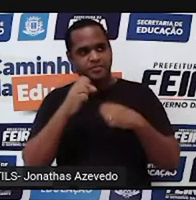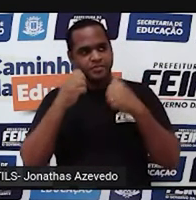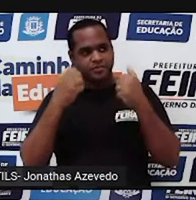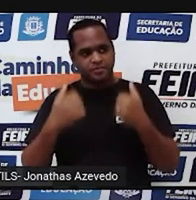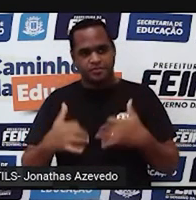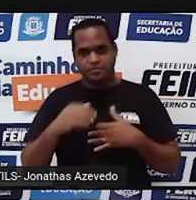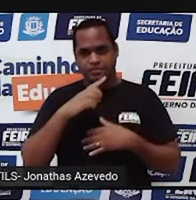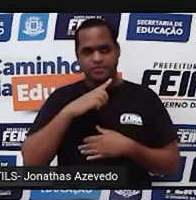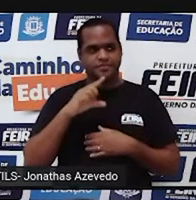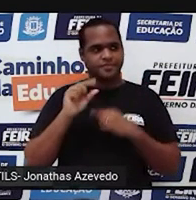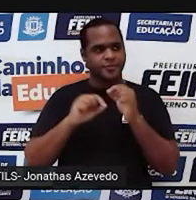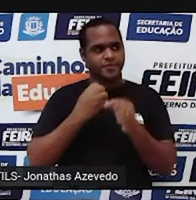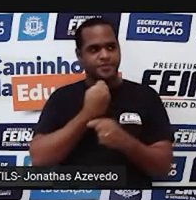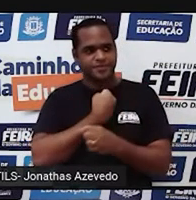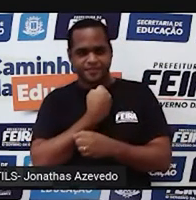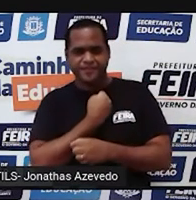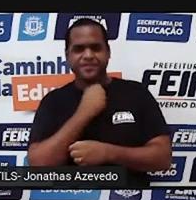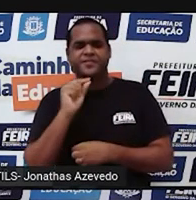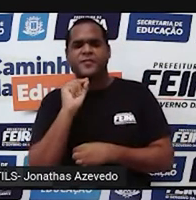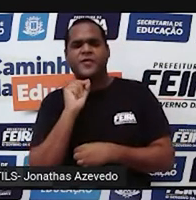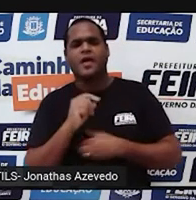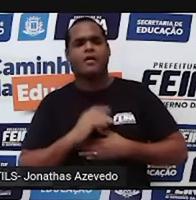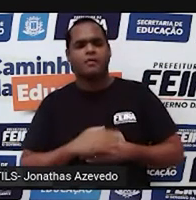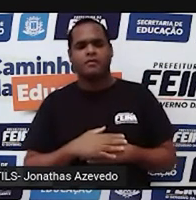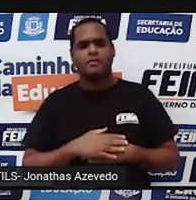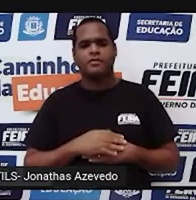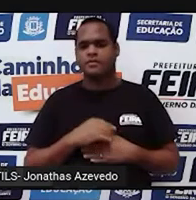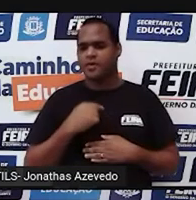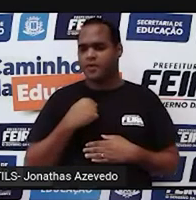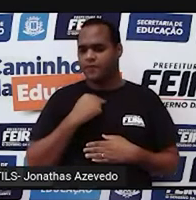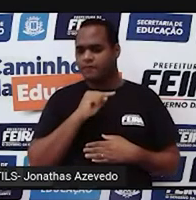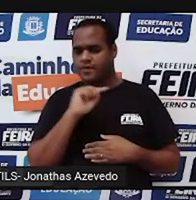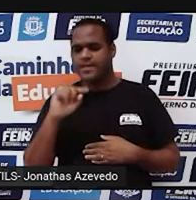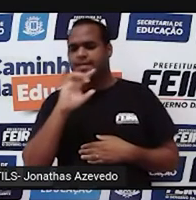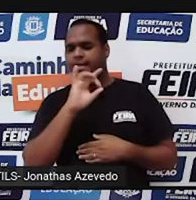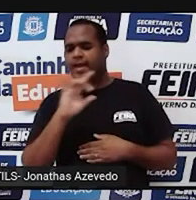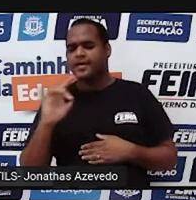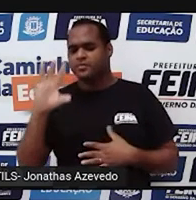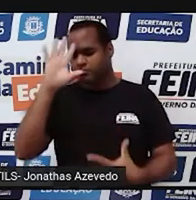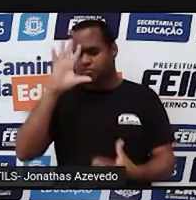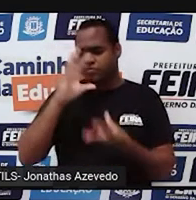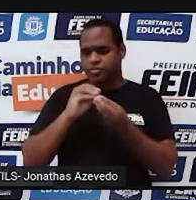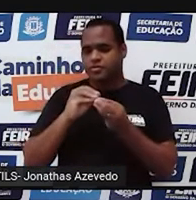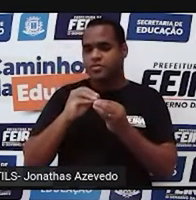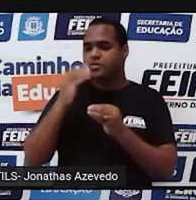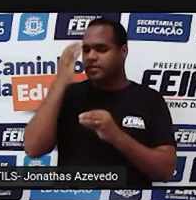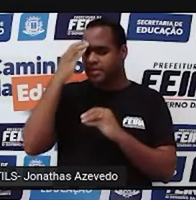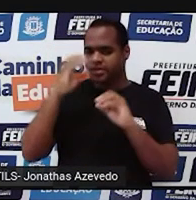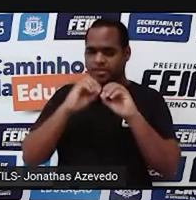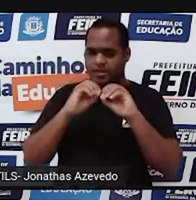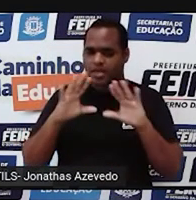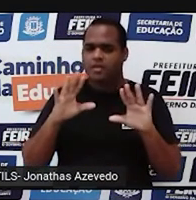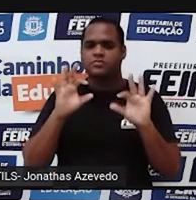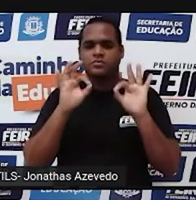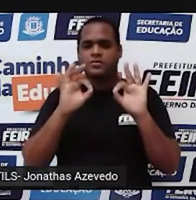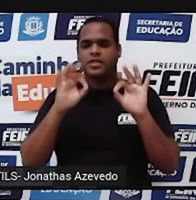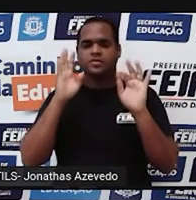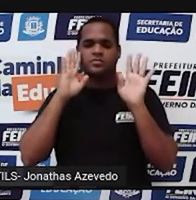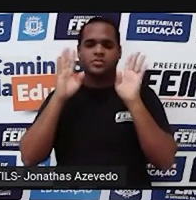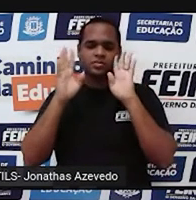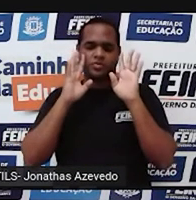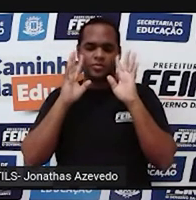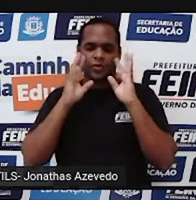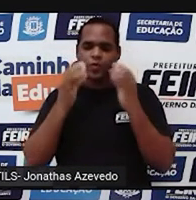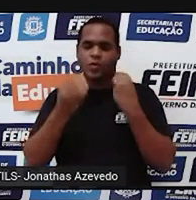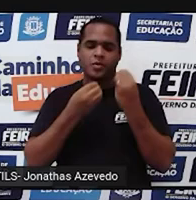tipos de número para que a gente consiga entender isso direitinho, ficar bem esclarecido